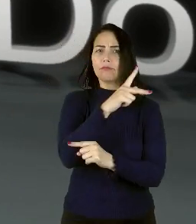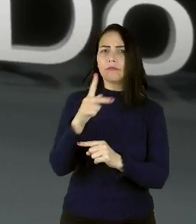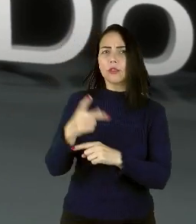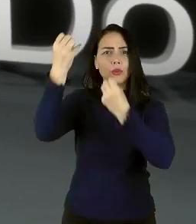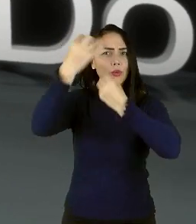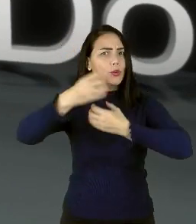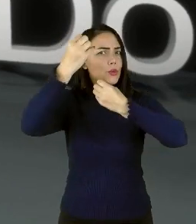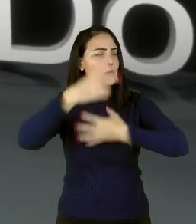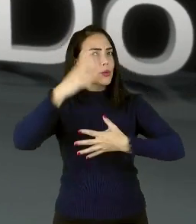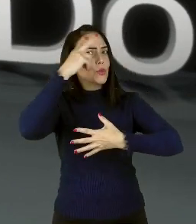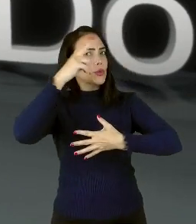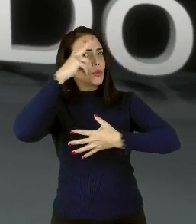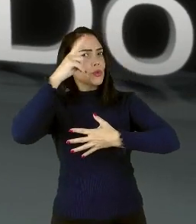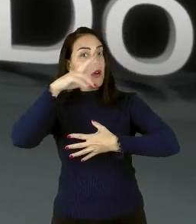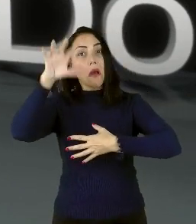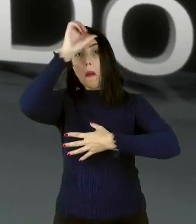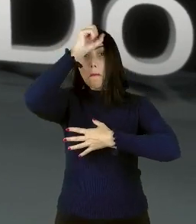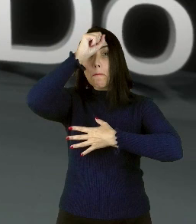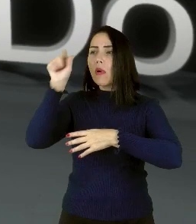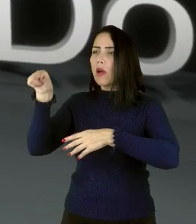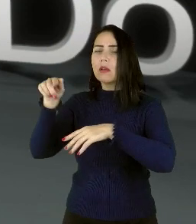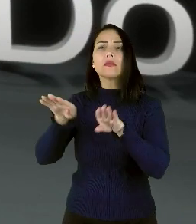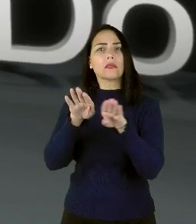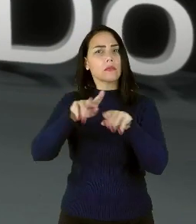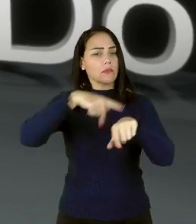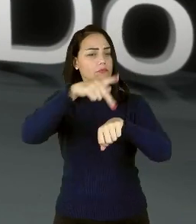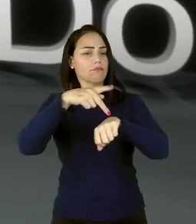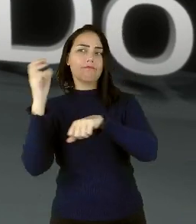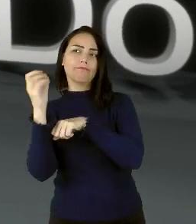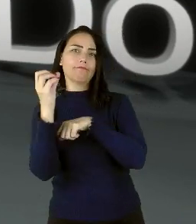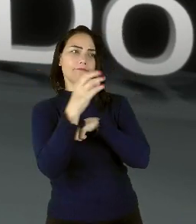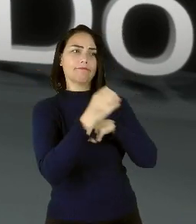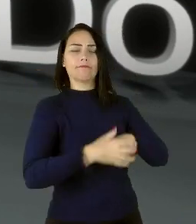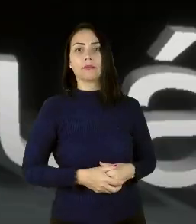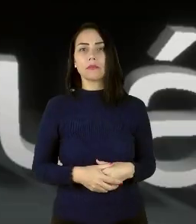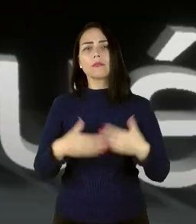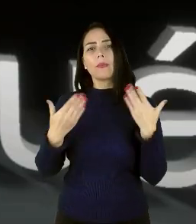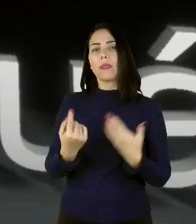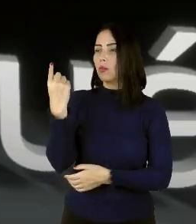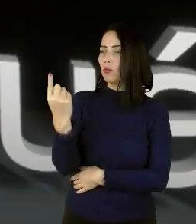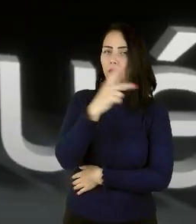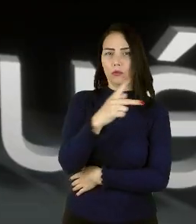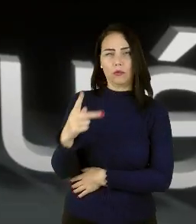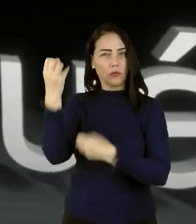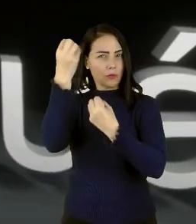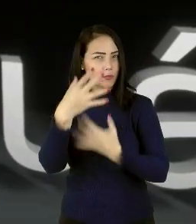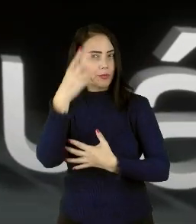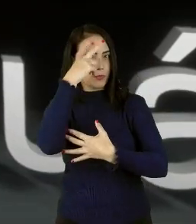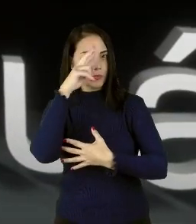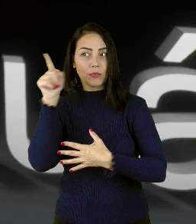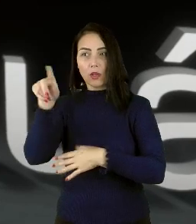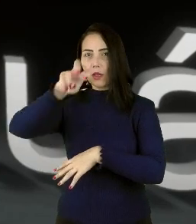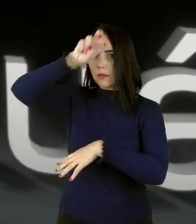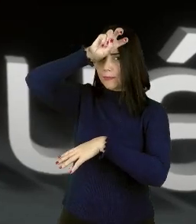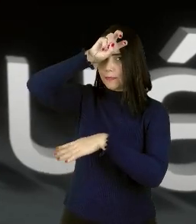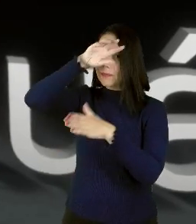professores eram de grande aprendizado. Gostaria de compartilhar uma delas com vocês. Refugiado no